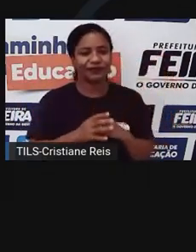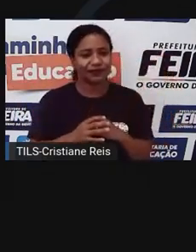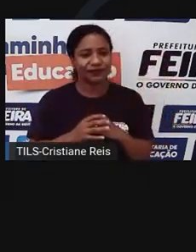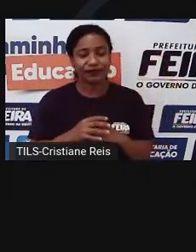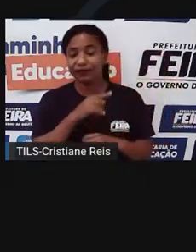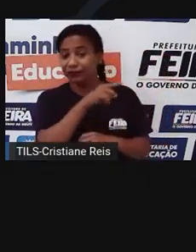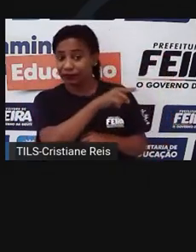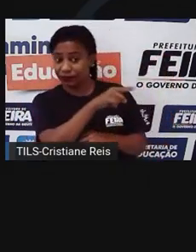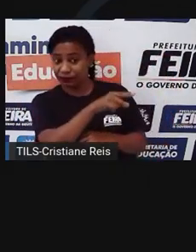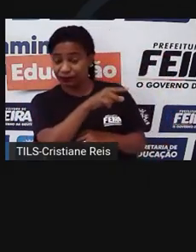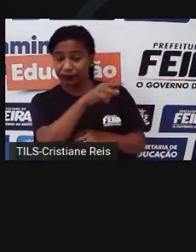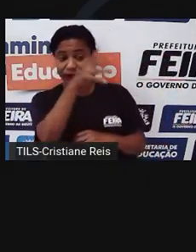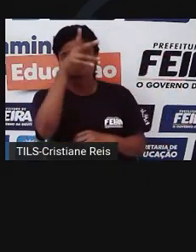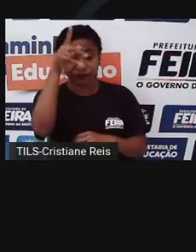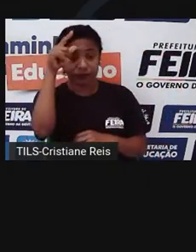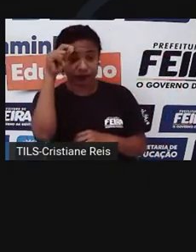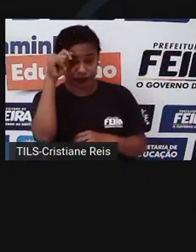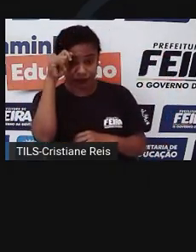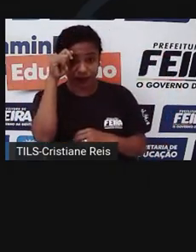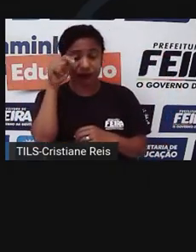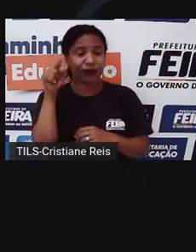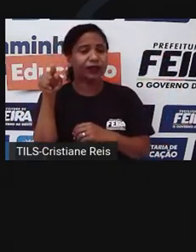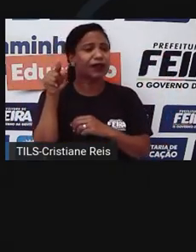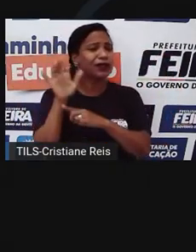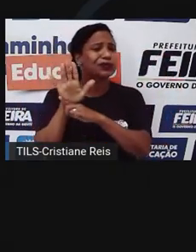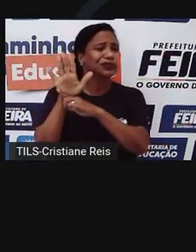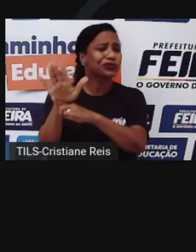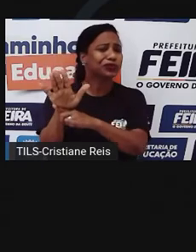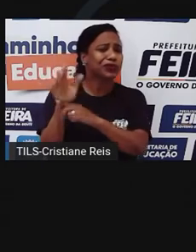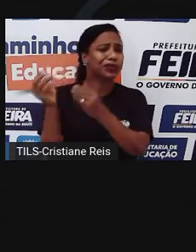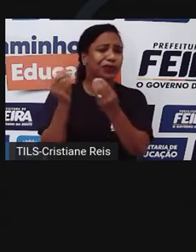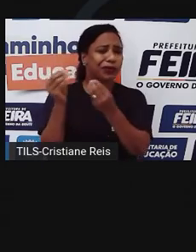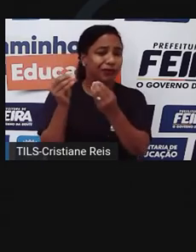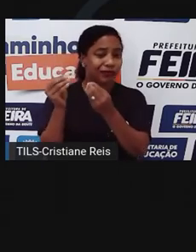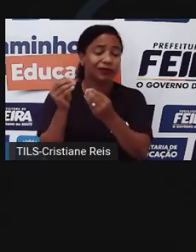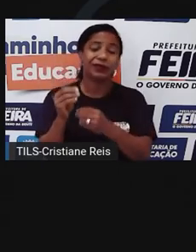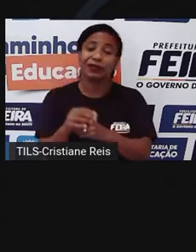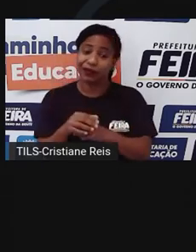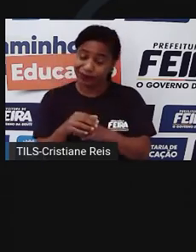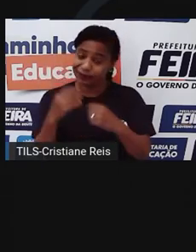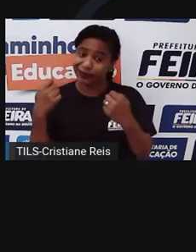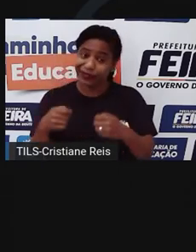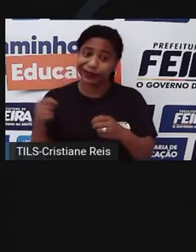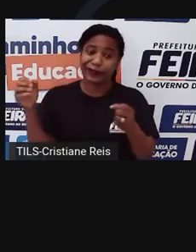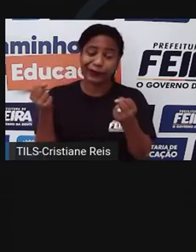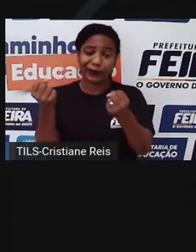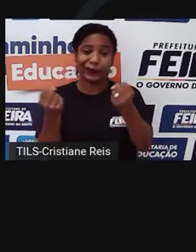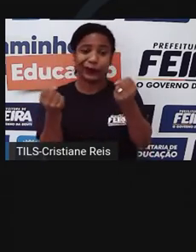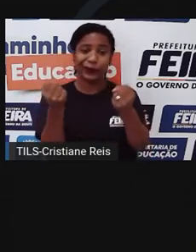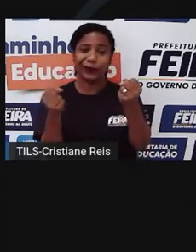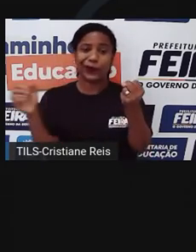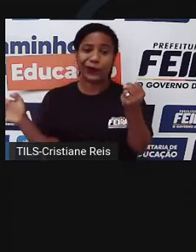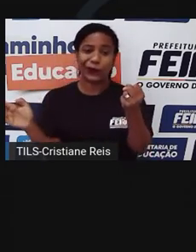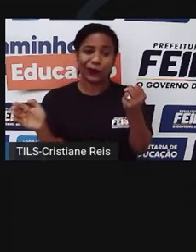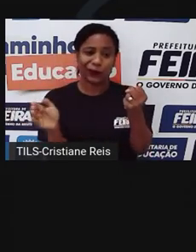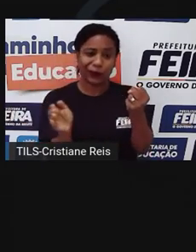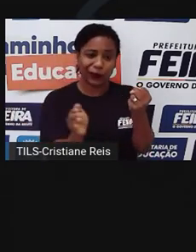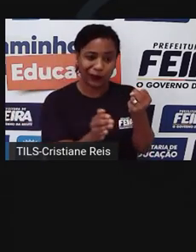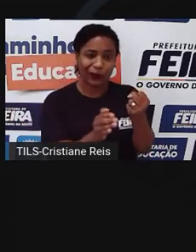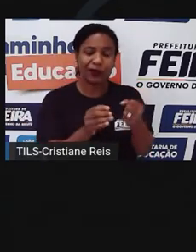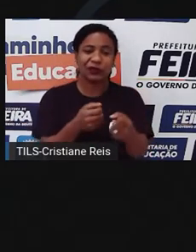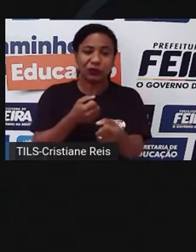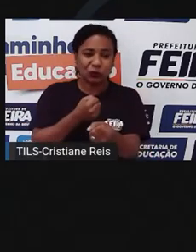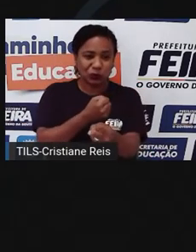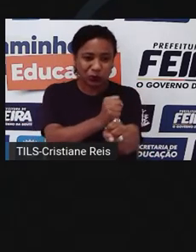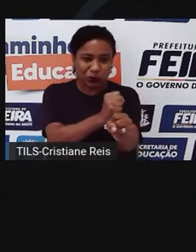A nossa interação com aquela usina de serviço ambiental é meter motosserra, é meter trator com correntão e meter fogo. É isso que nós